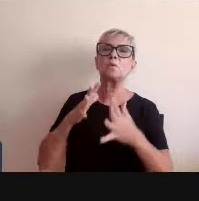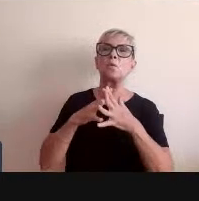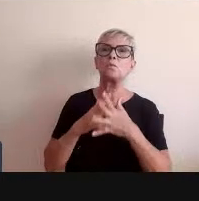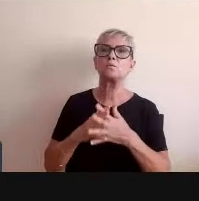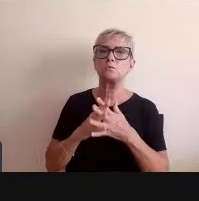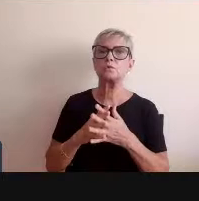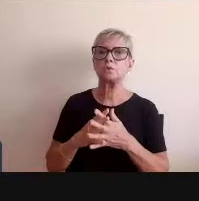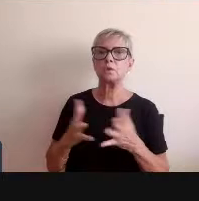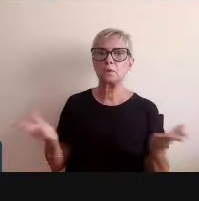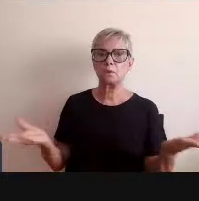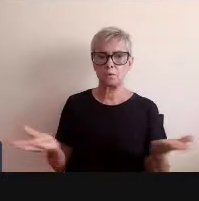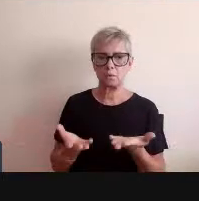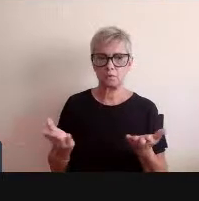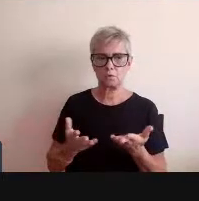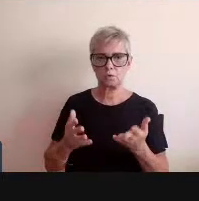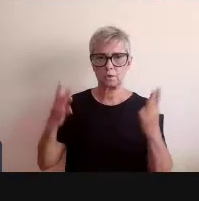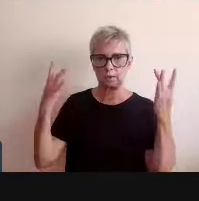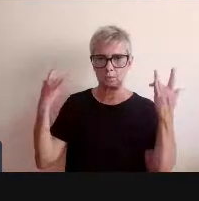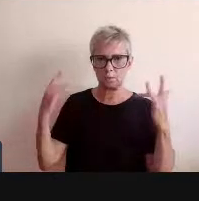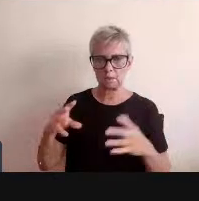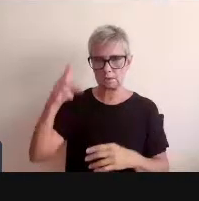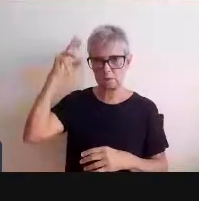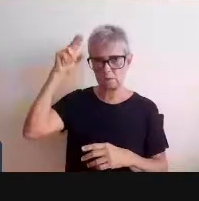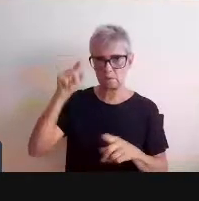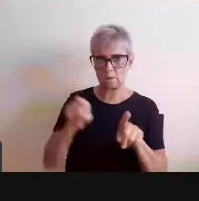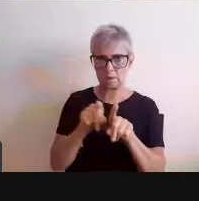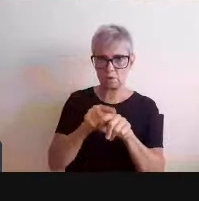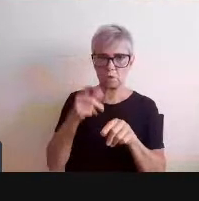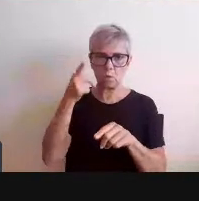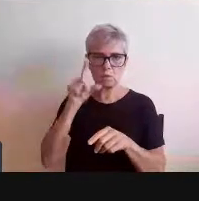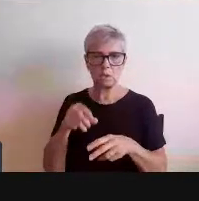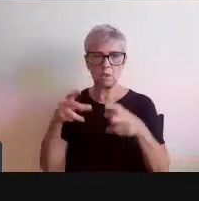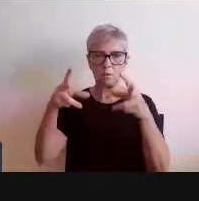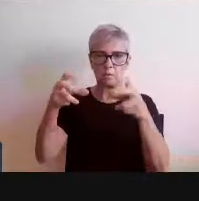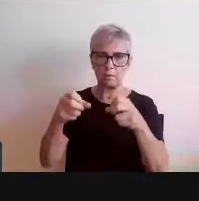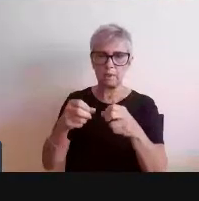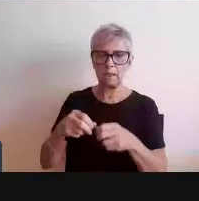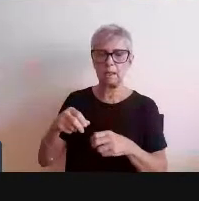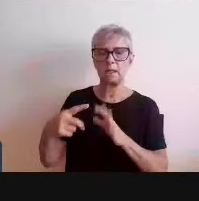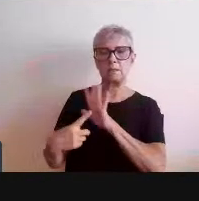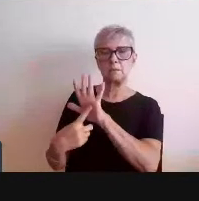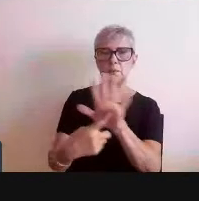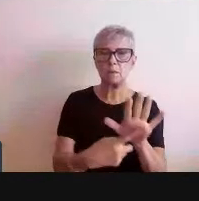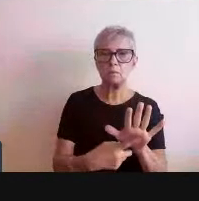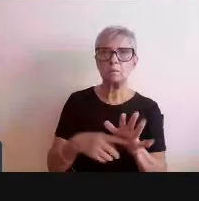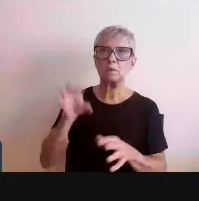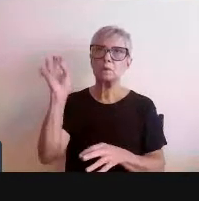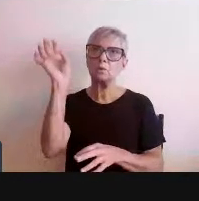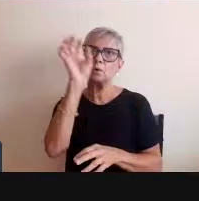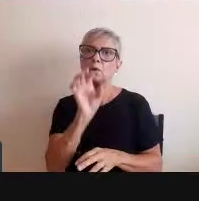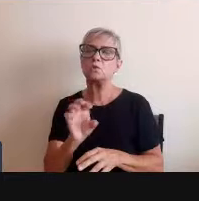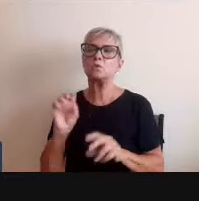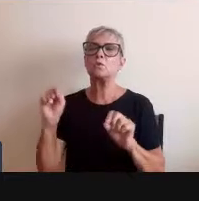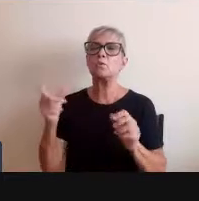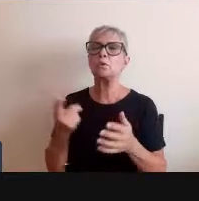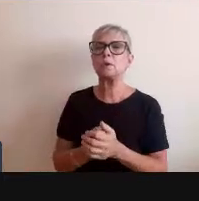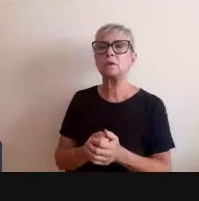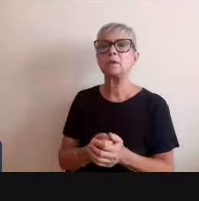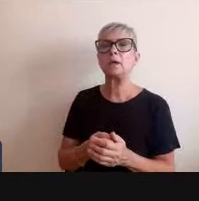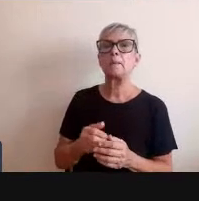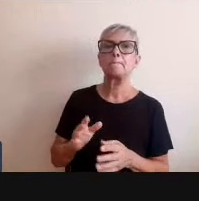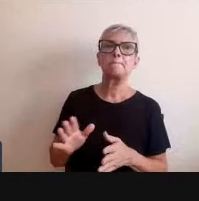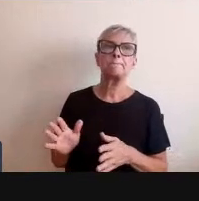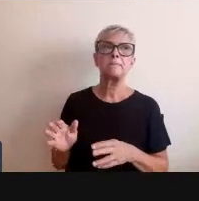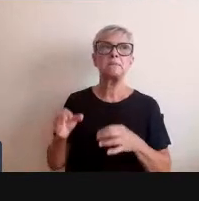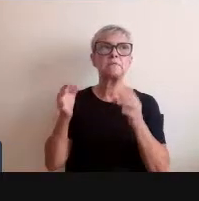natureza e história e queria recuperar na exposição decorativa do que é óbvio o abuso ideológico que na